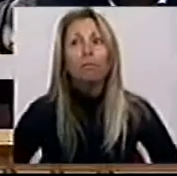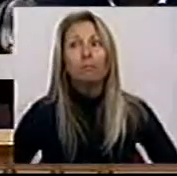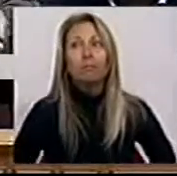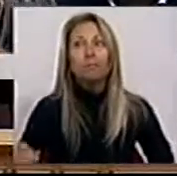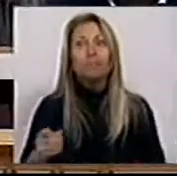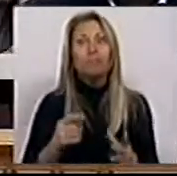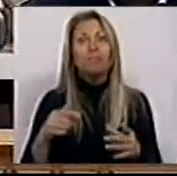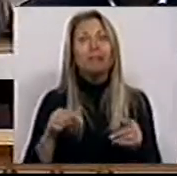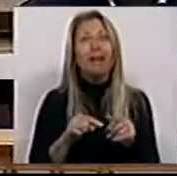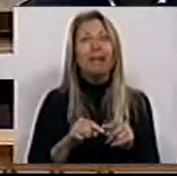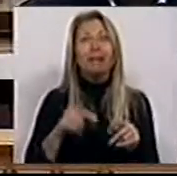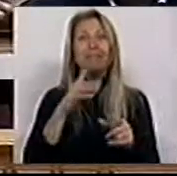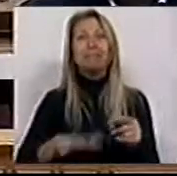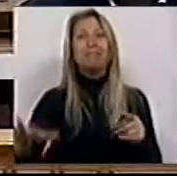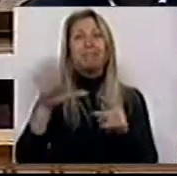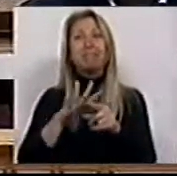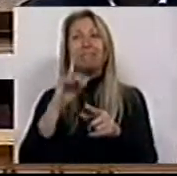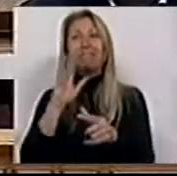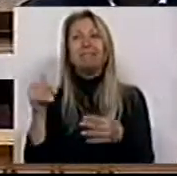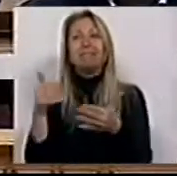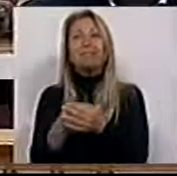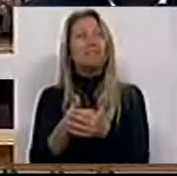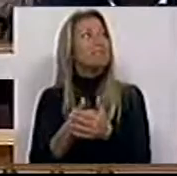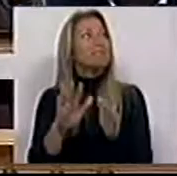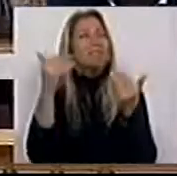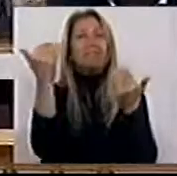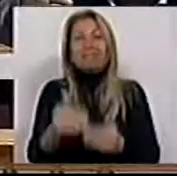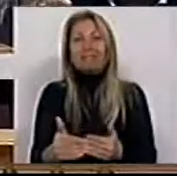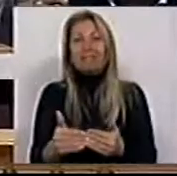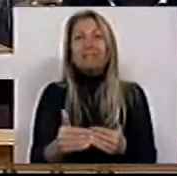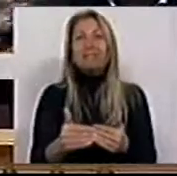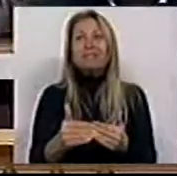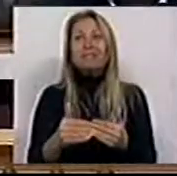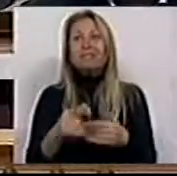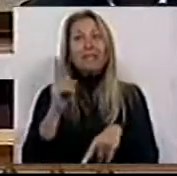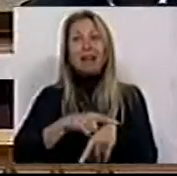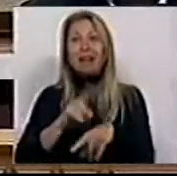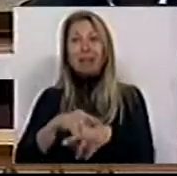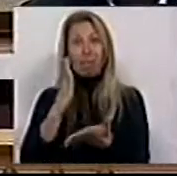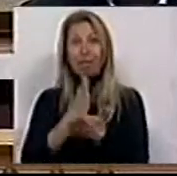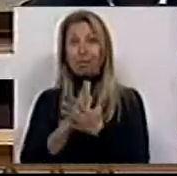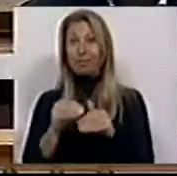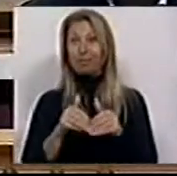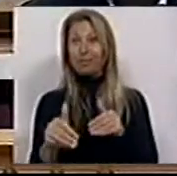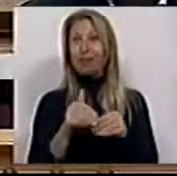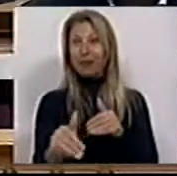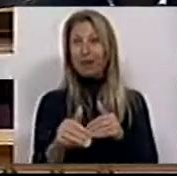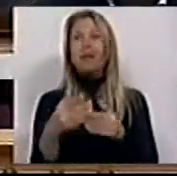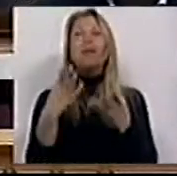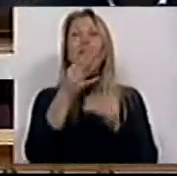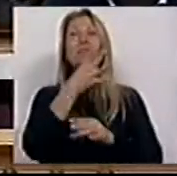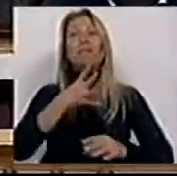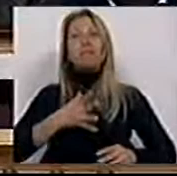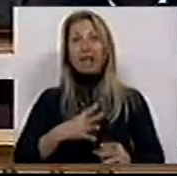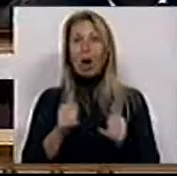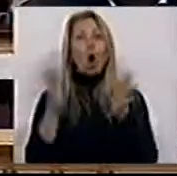situação em cima de um prazo que está exatamente a expirar e que por muito que nos digam que tudo